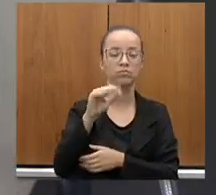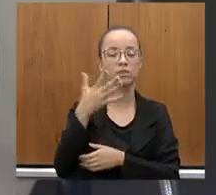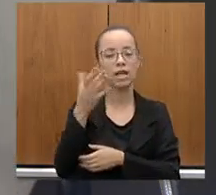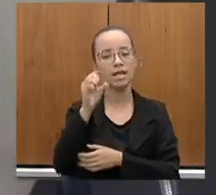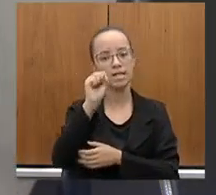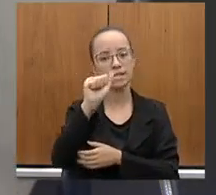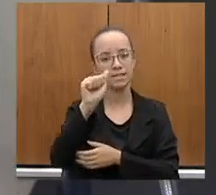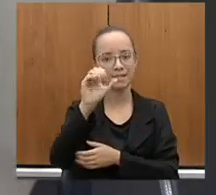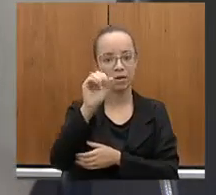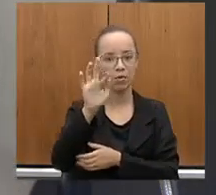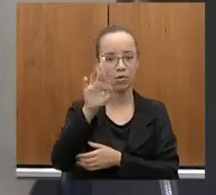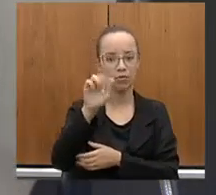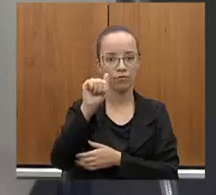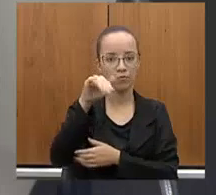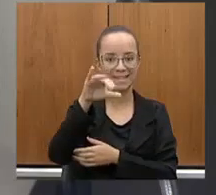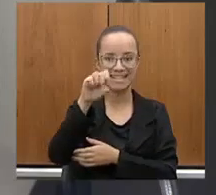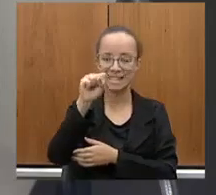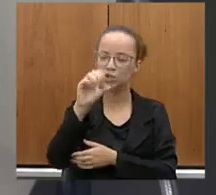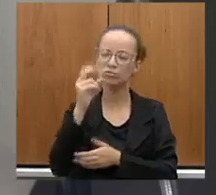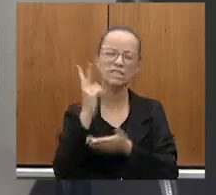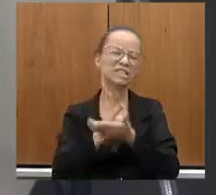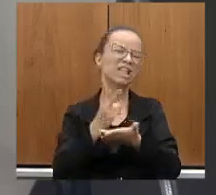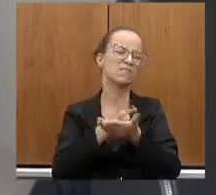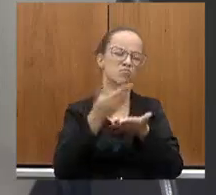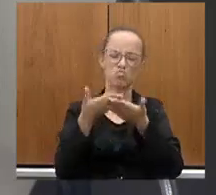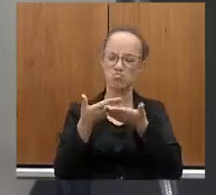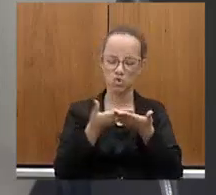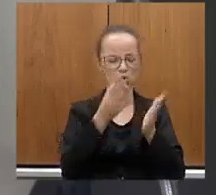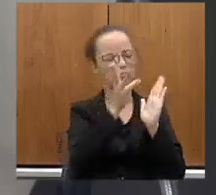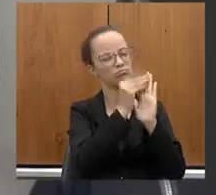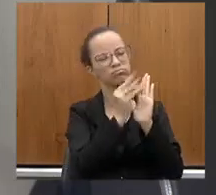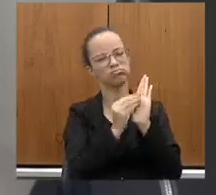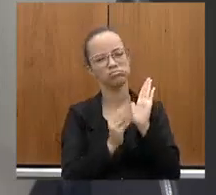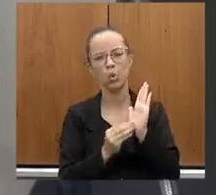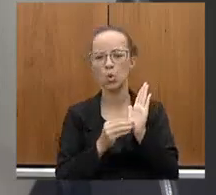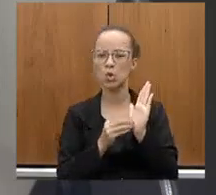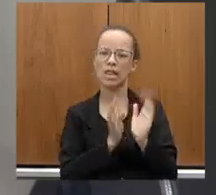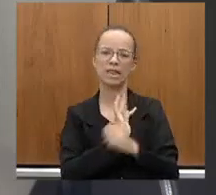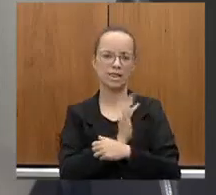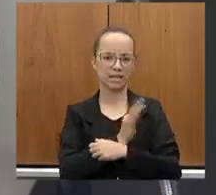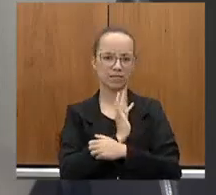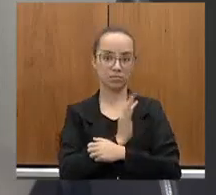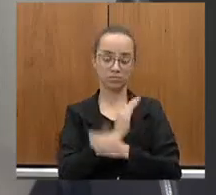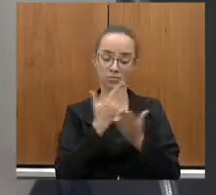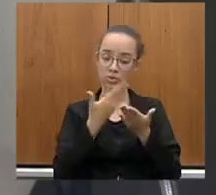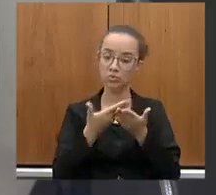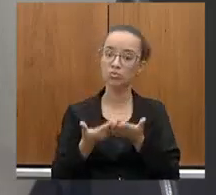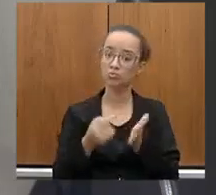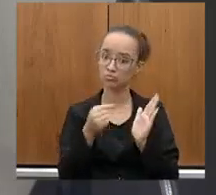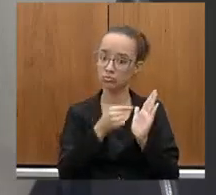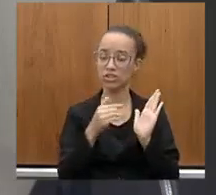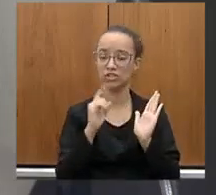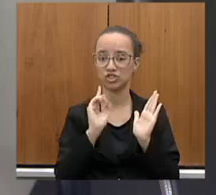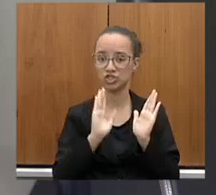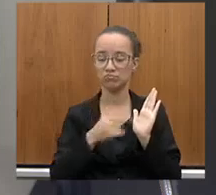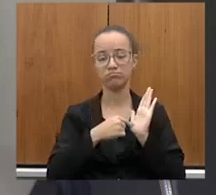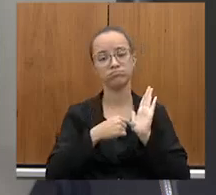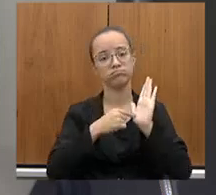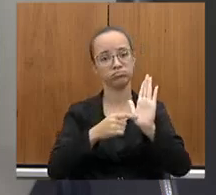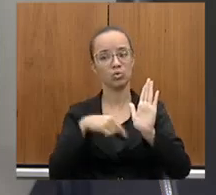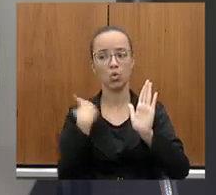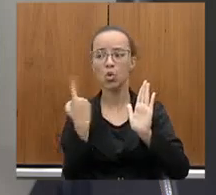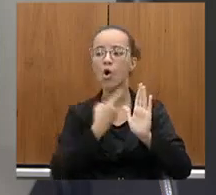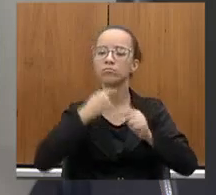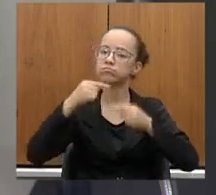estudos com muito conteúdo, com muito conteúdo técnico. Esses estudos já foram apresentados e discutidos aqui em